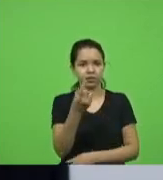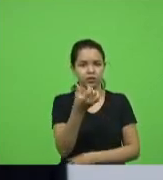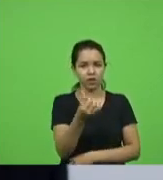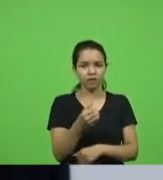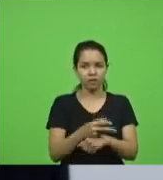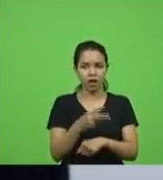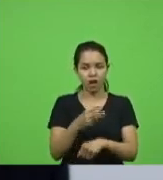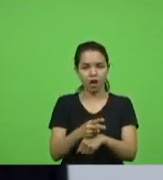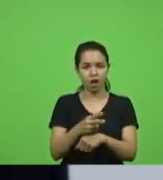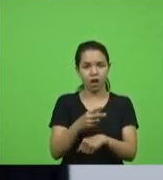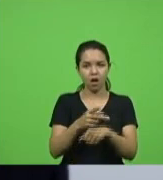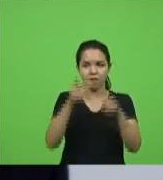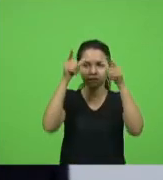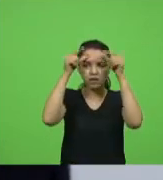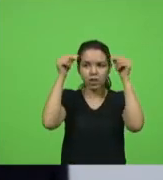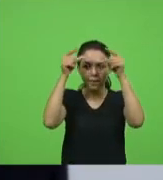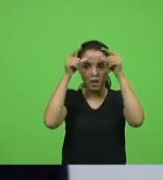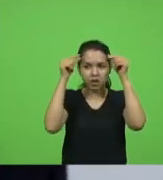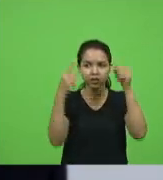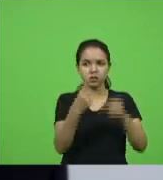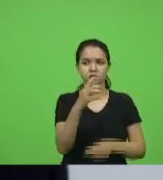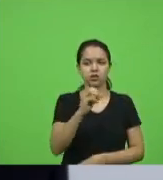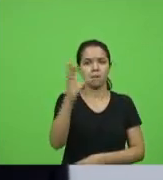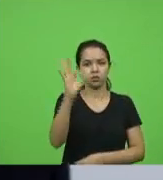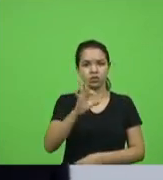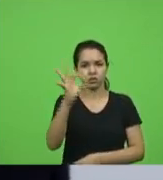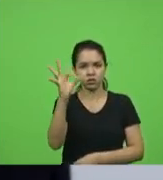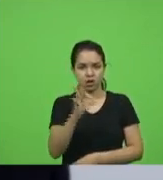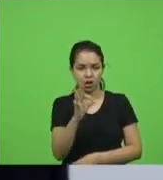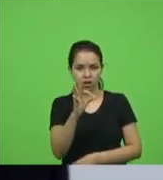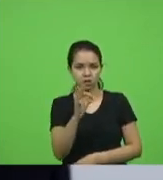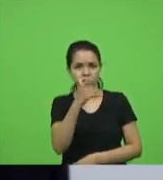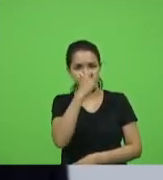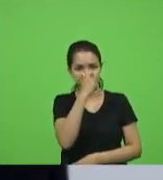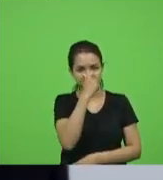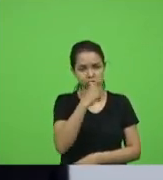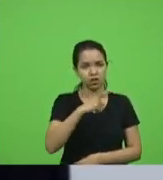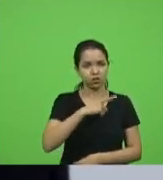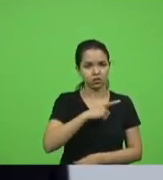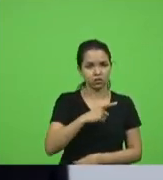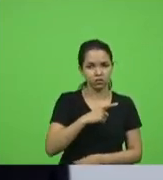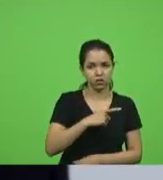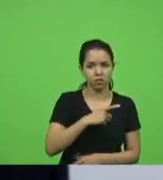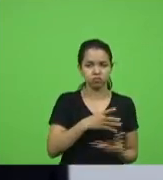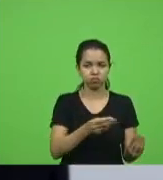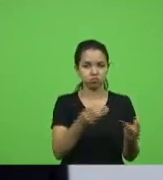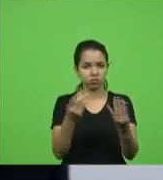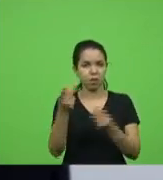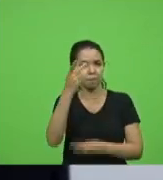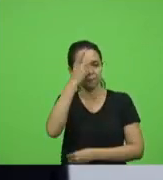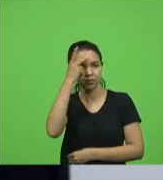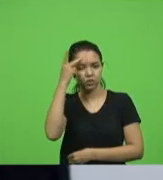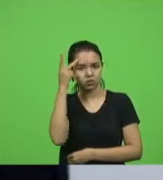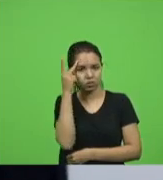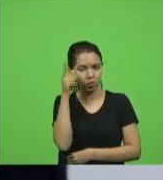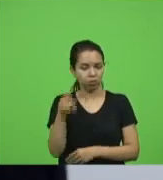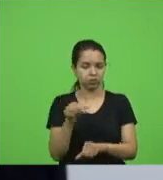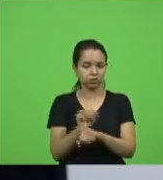% lotadas tem um grande número de pessoas lá já esperando